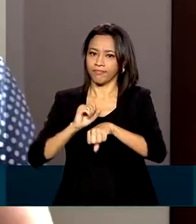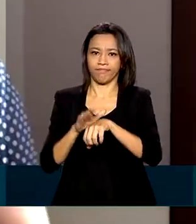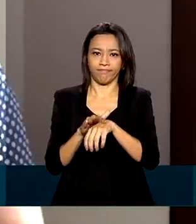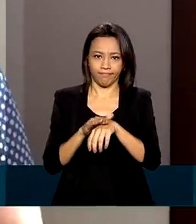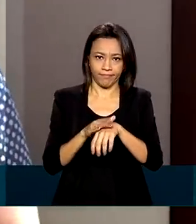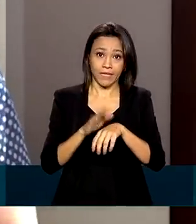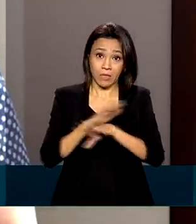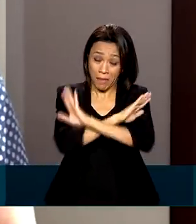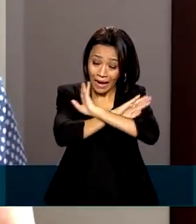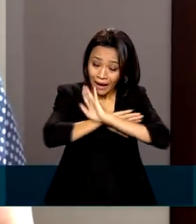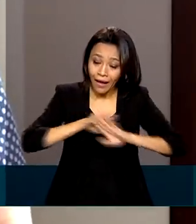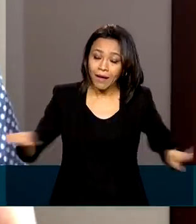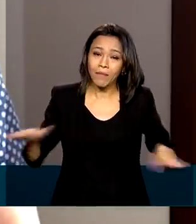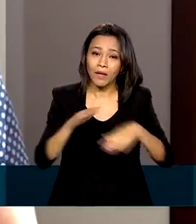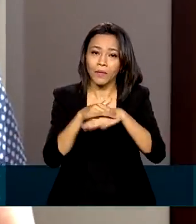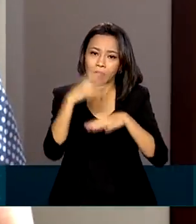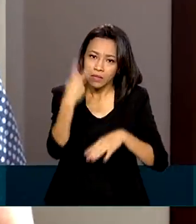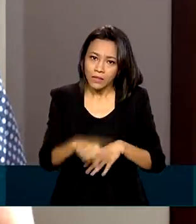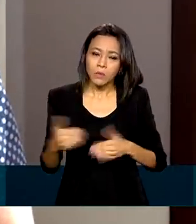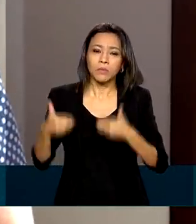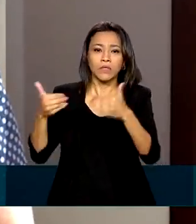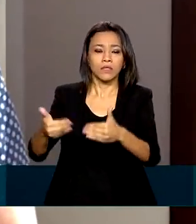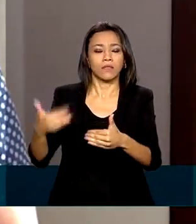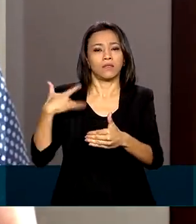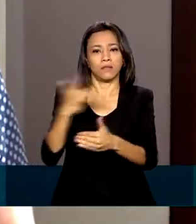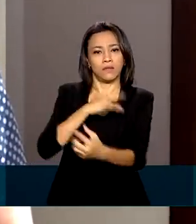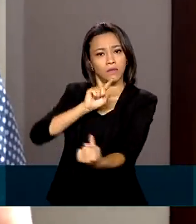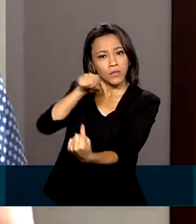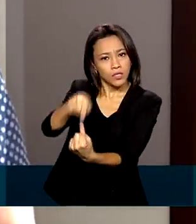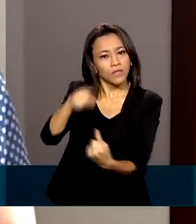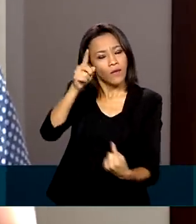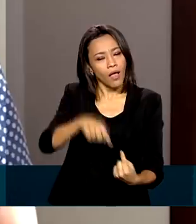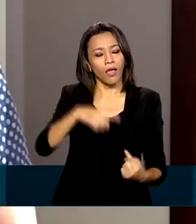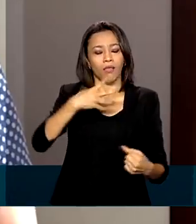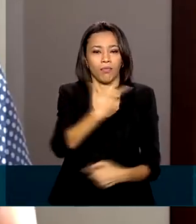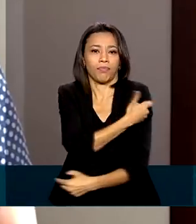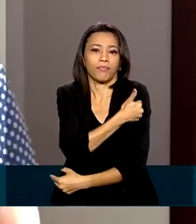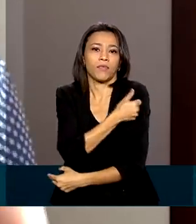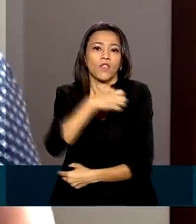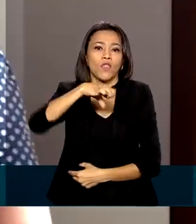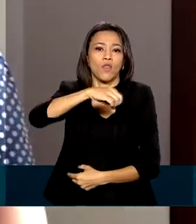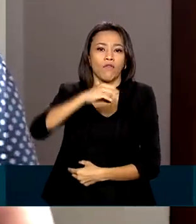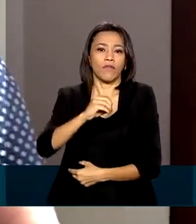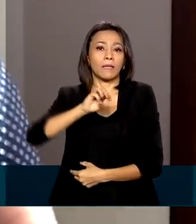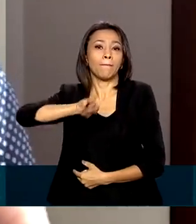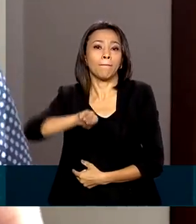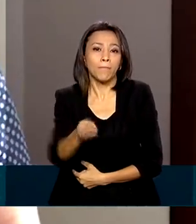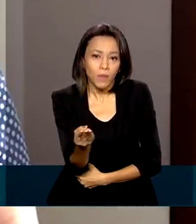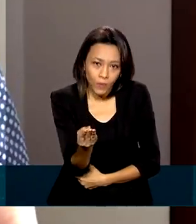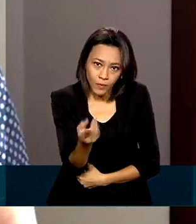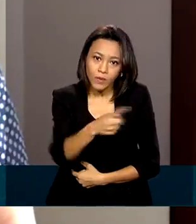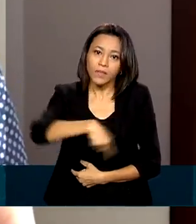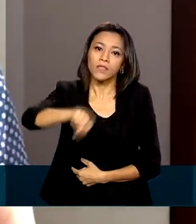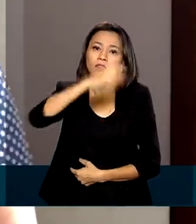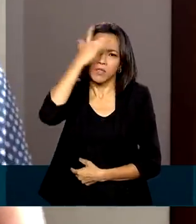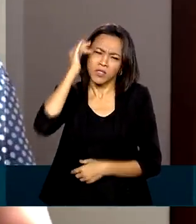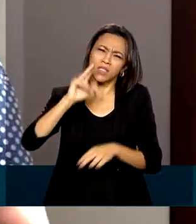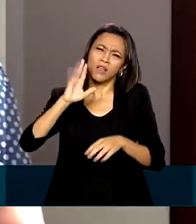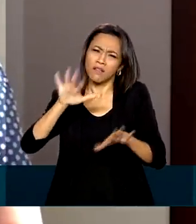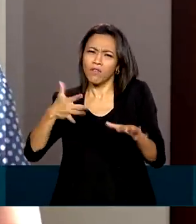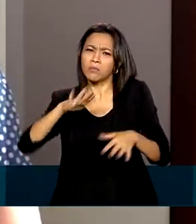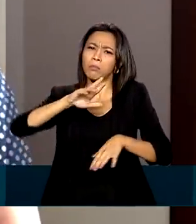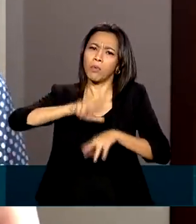Ministério da Saúde tem como meta vacinar este ano 90 milhões de pessoas. Talvez por causa da pandemia,